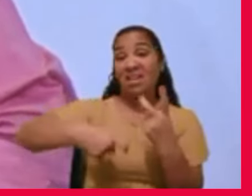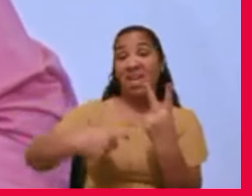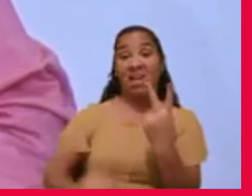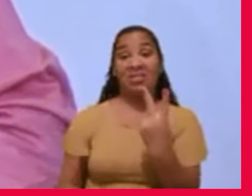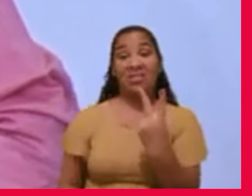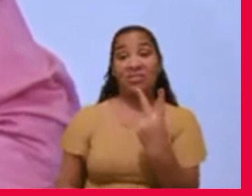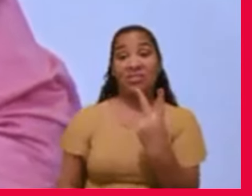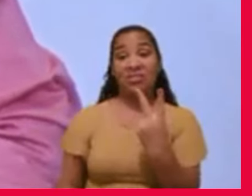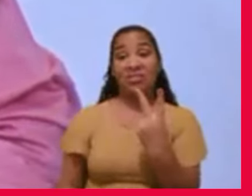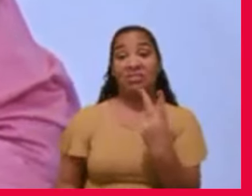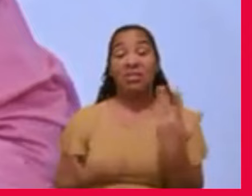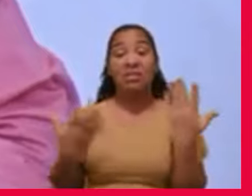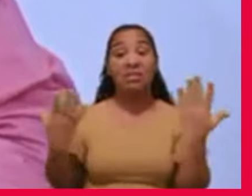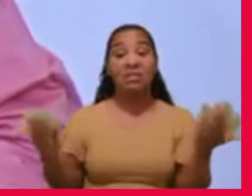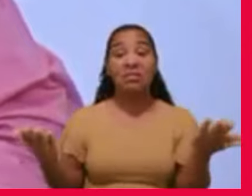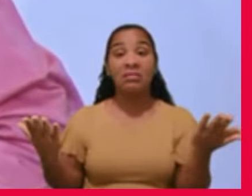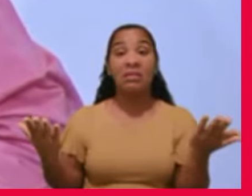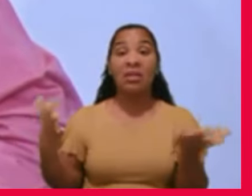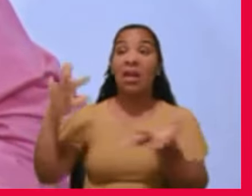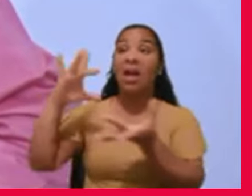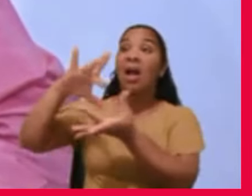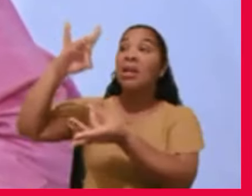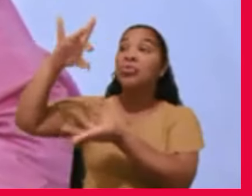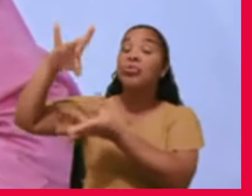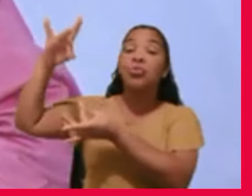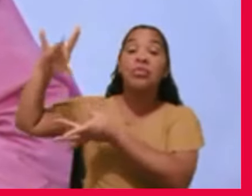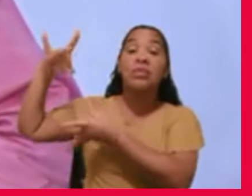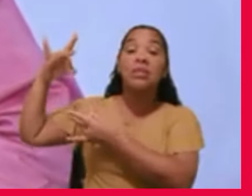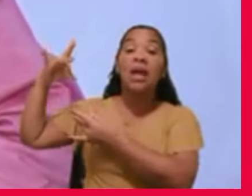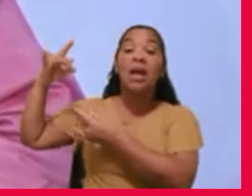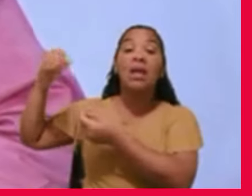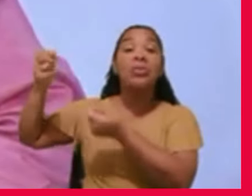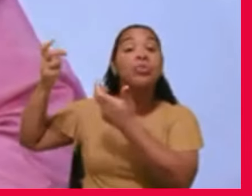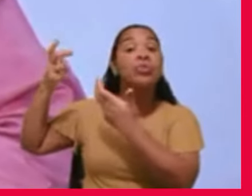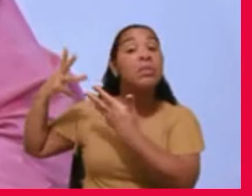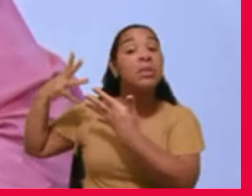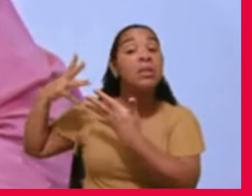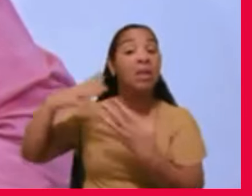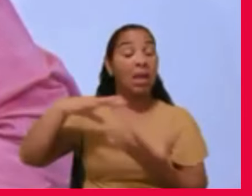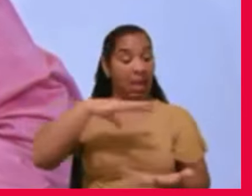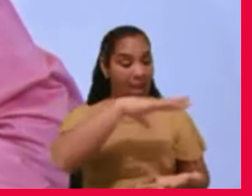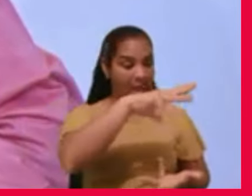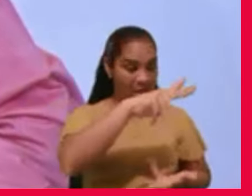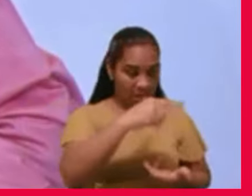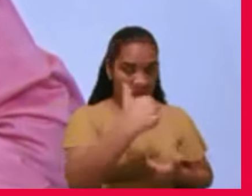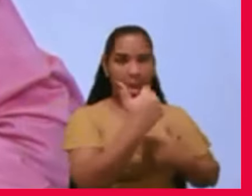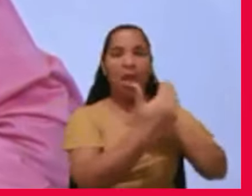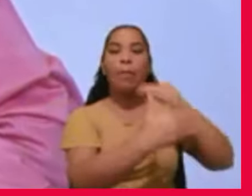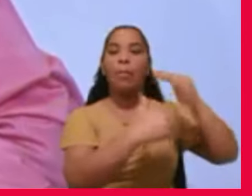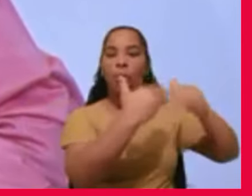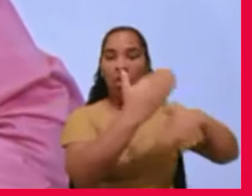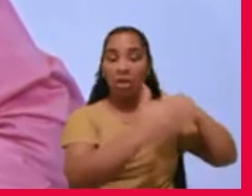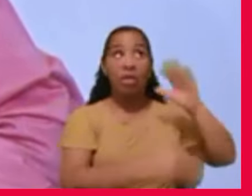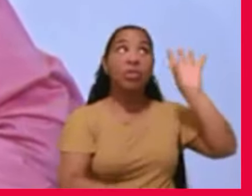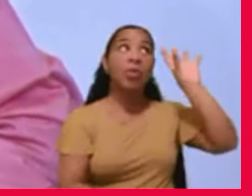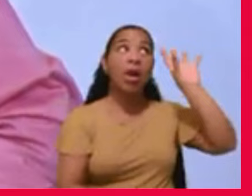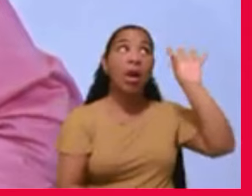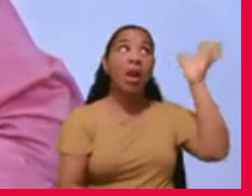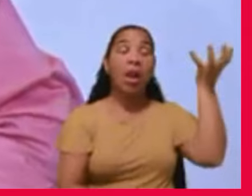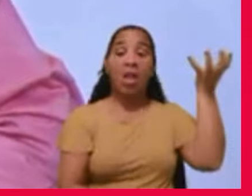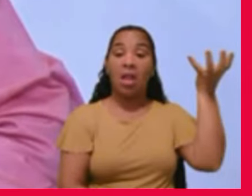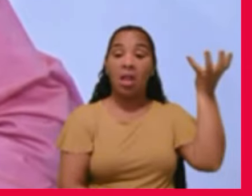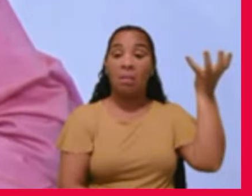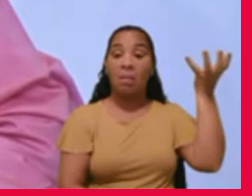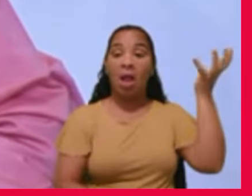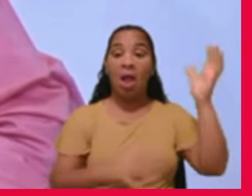a divindade nos dá que a Terra progride, ela muda o clima, nos seus movimentos,